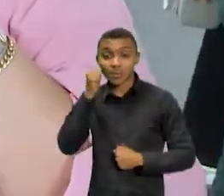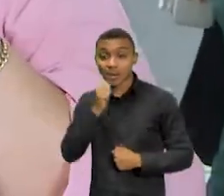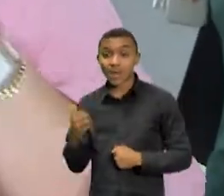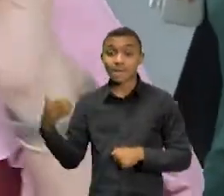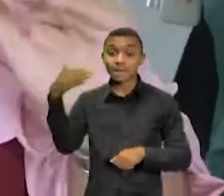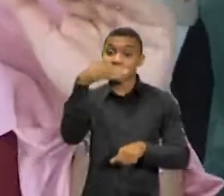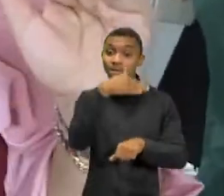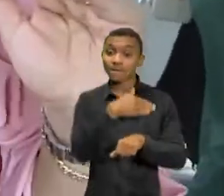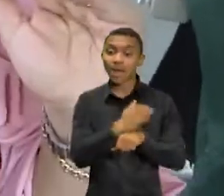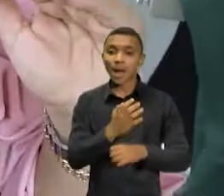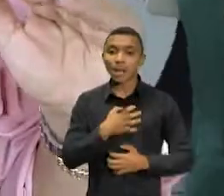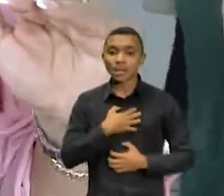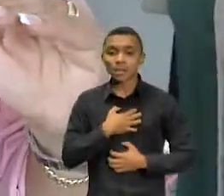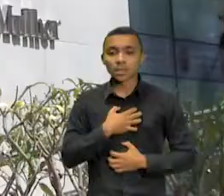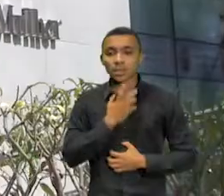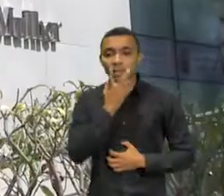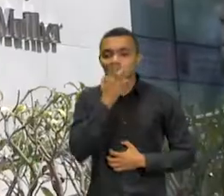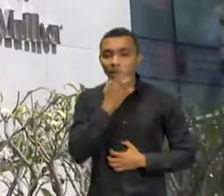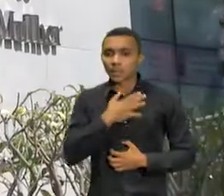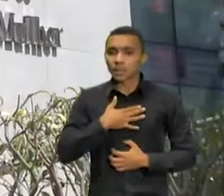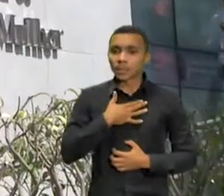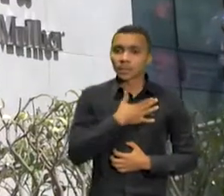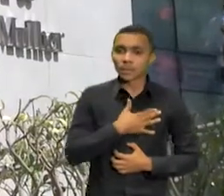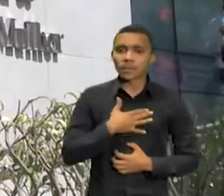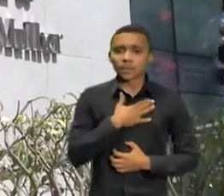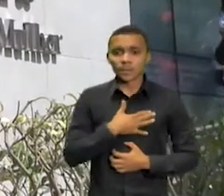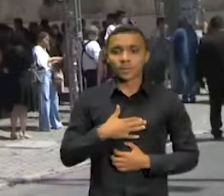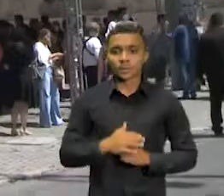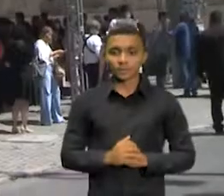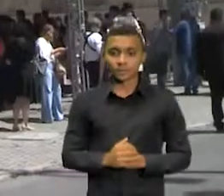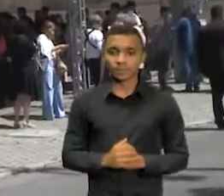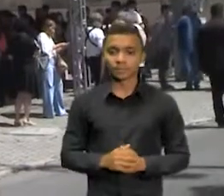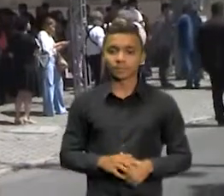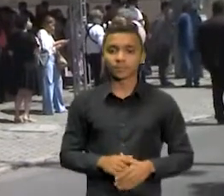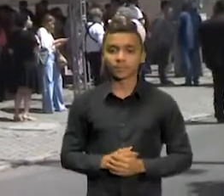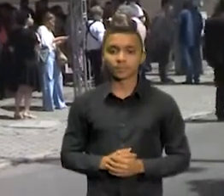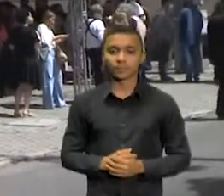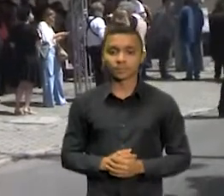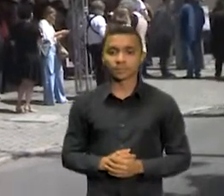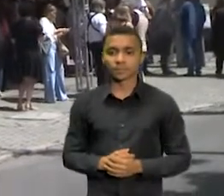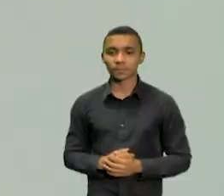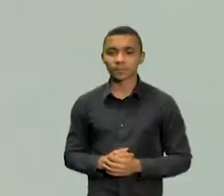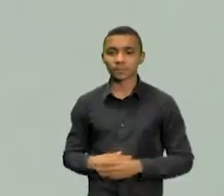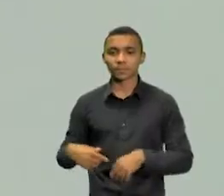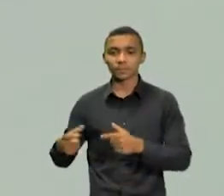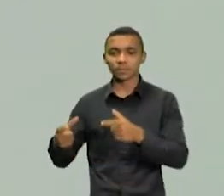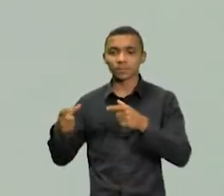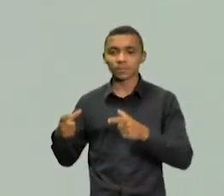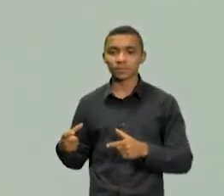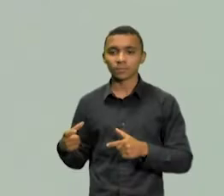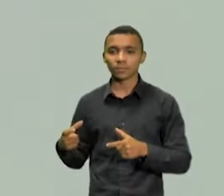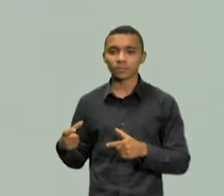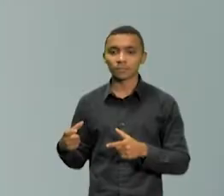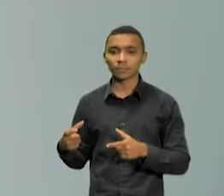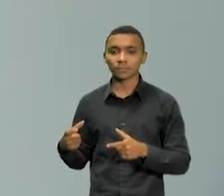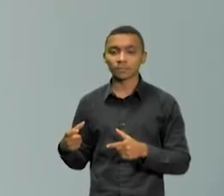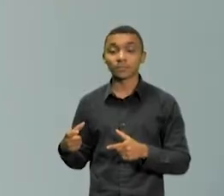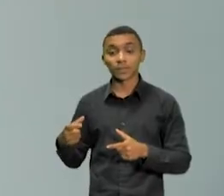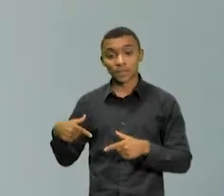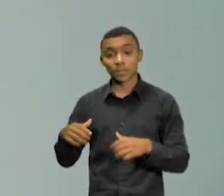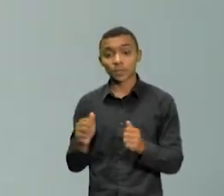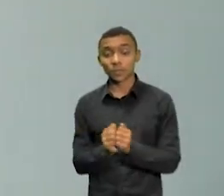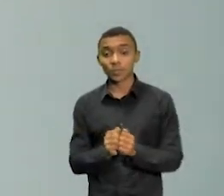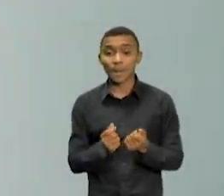vão se sentir totalmente amparadas. O equipamento vai atuar em parceria com a Defensoria Pública e o Ministério Público do Estado